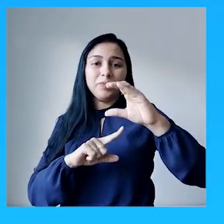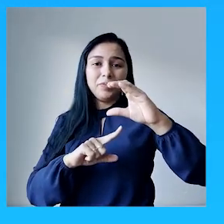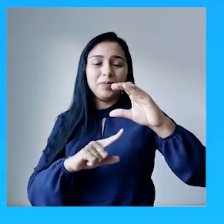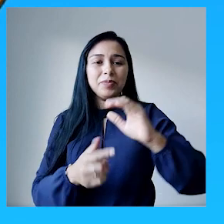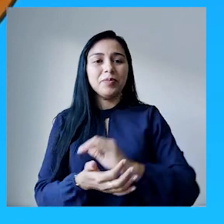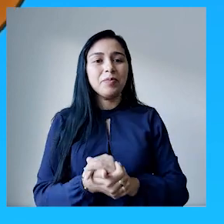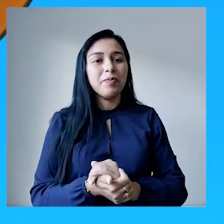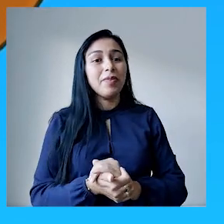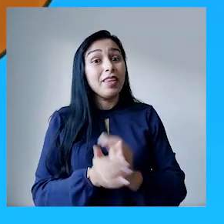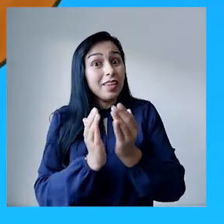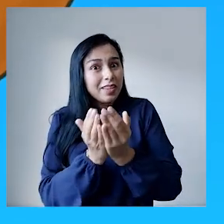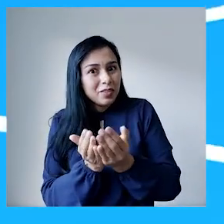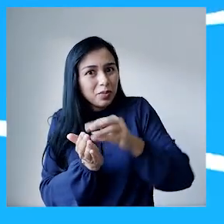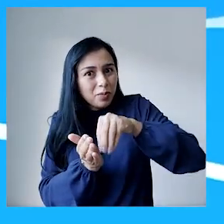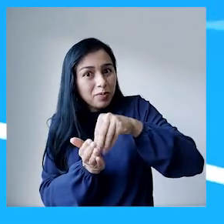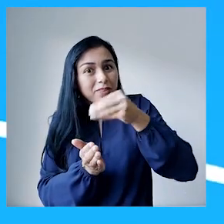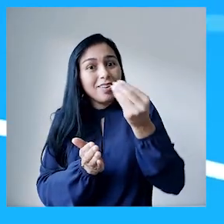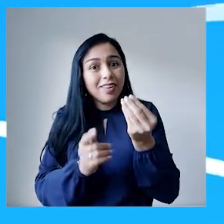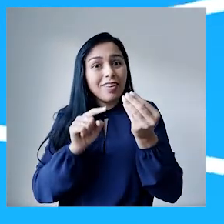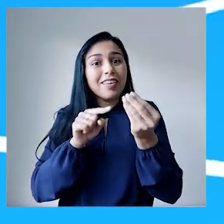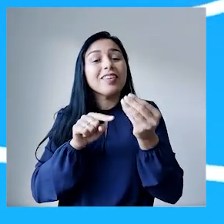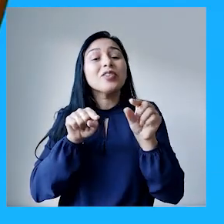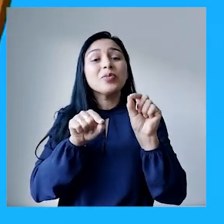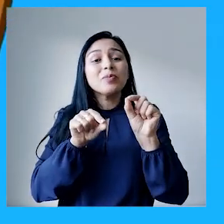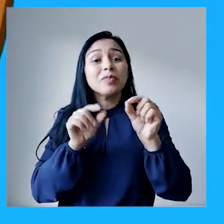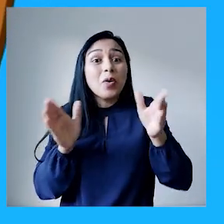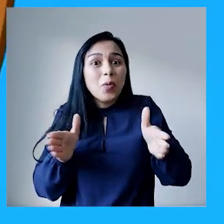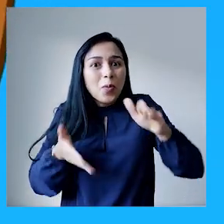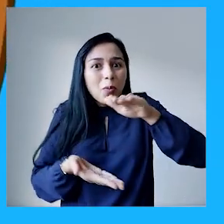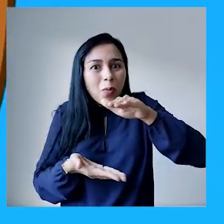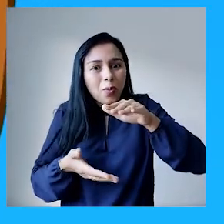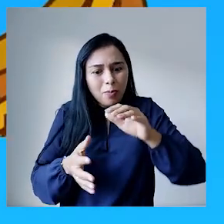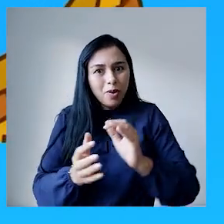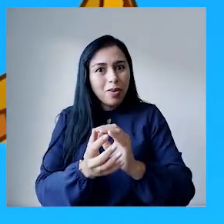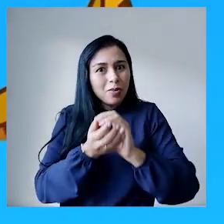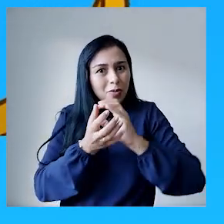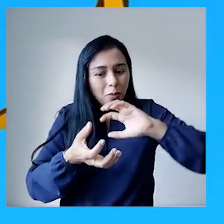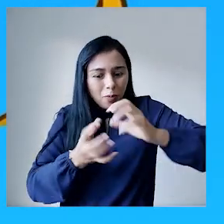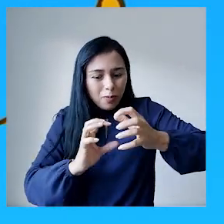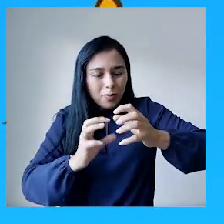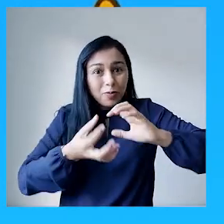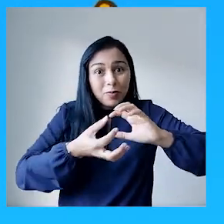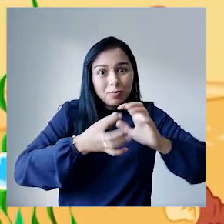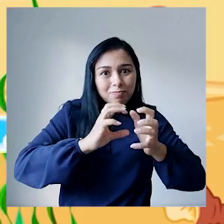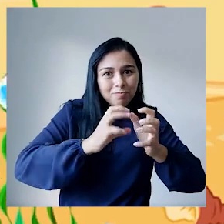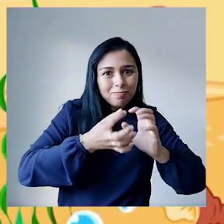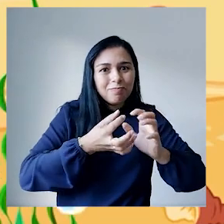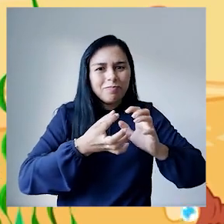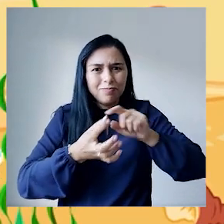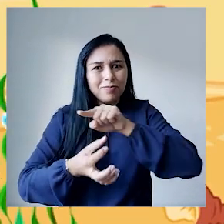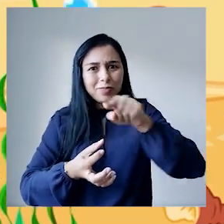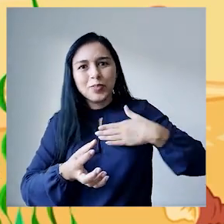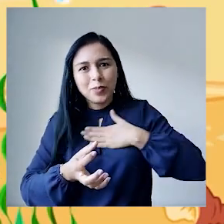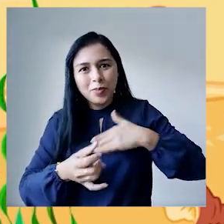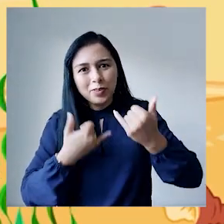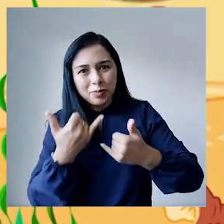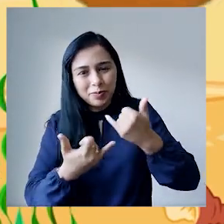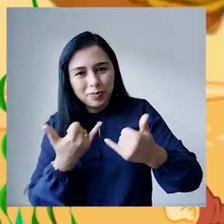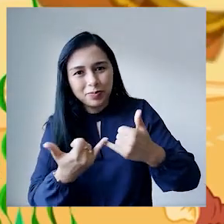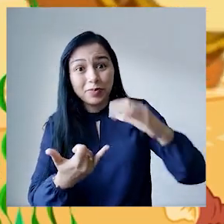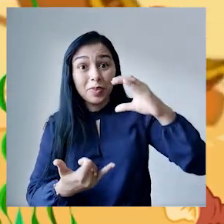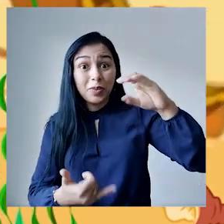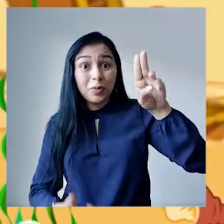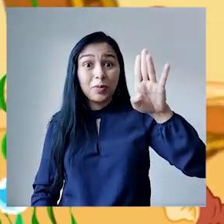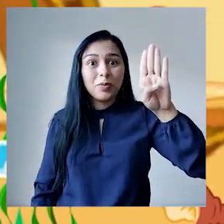também o cubo mágico. Quem aí gosta de brincar de cubo mágico? É só eu gosto também. Ainda não consegui